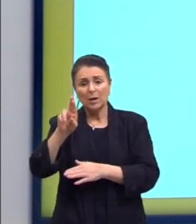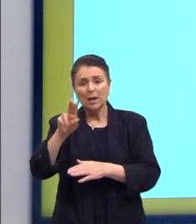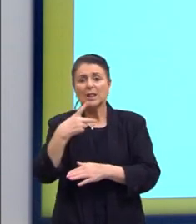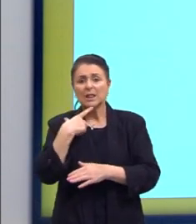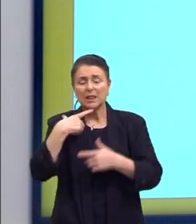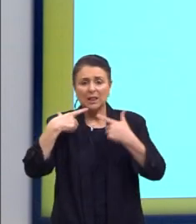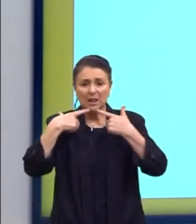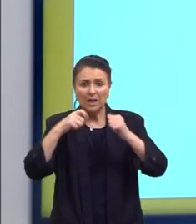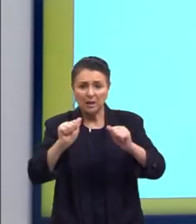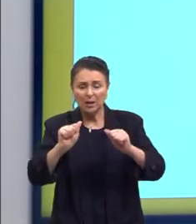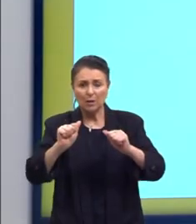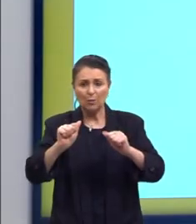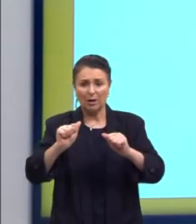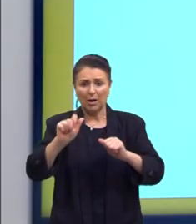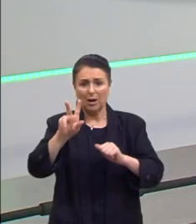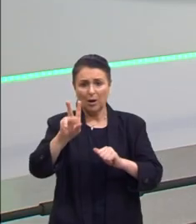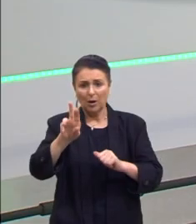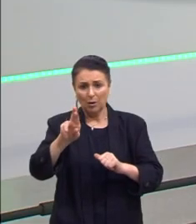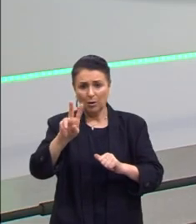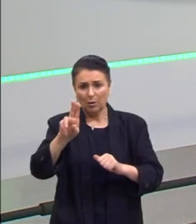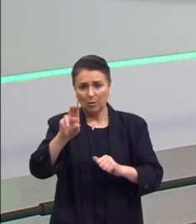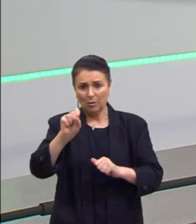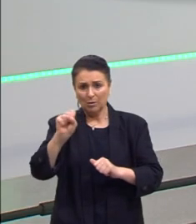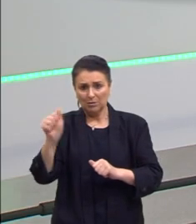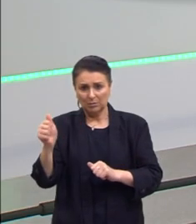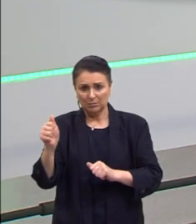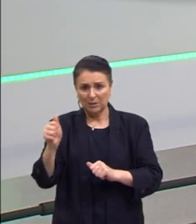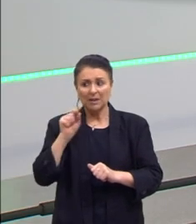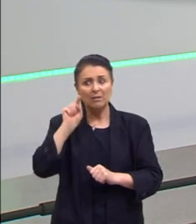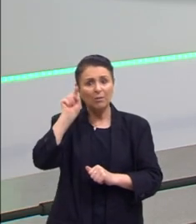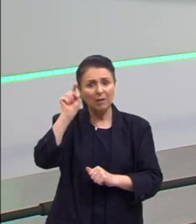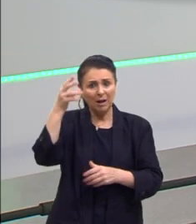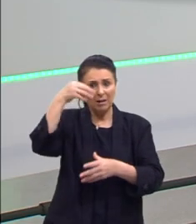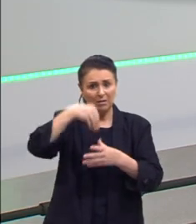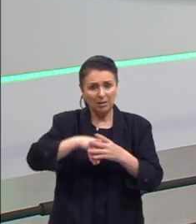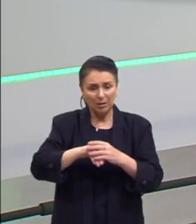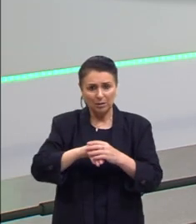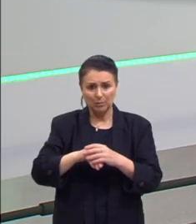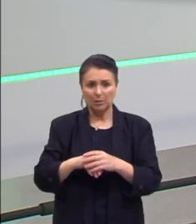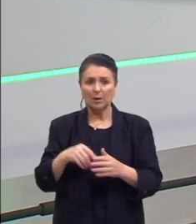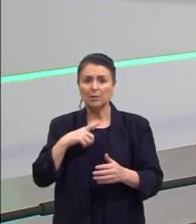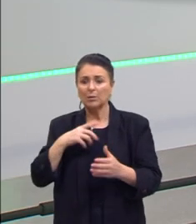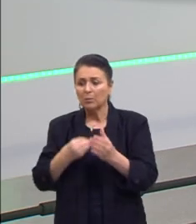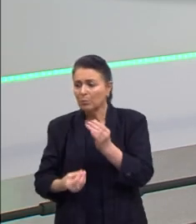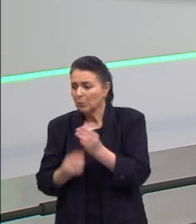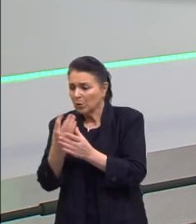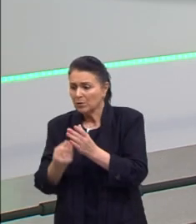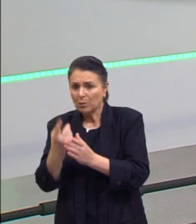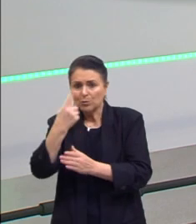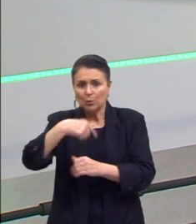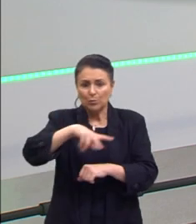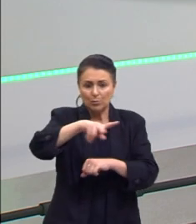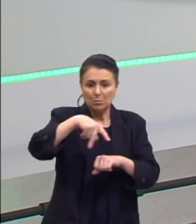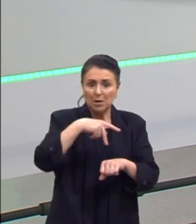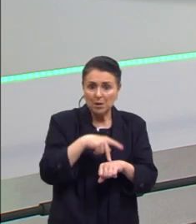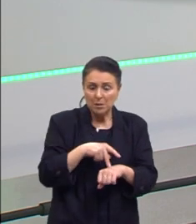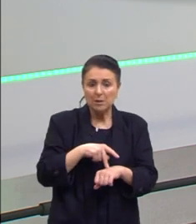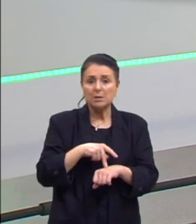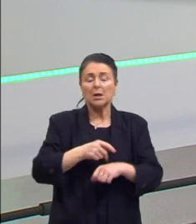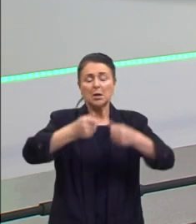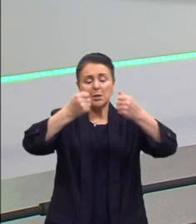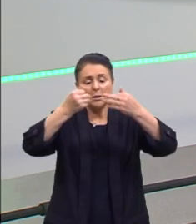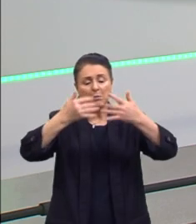Então, no Ocidente, o que às vezes a gente conhece, é muito a produção de outros países sobre a Revolução Soviética.